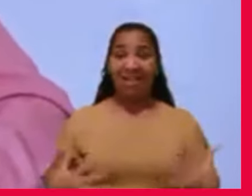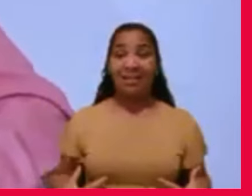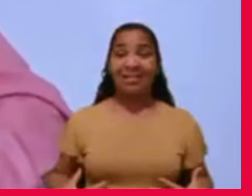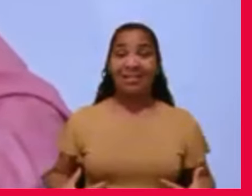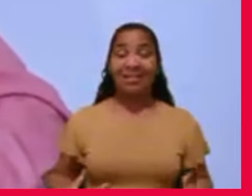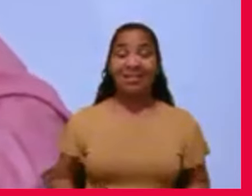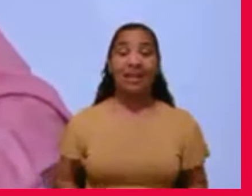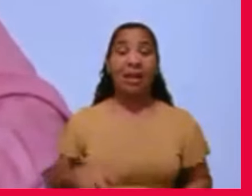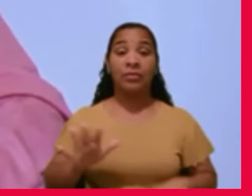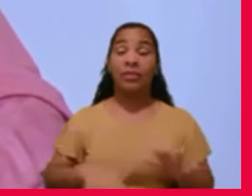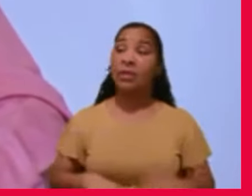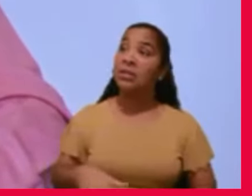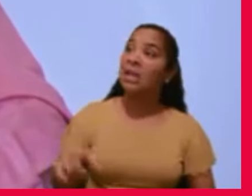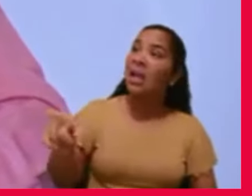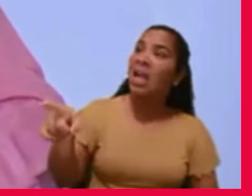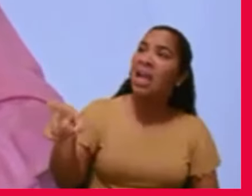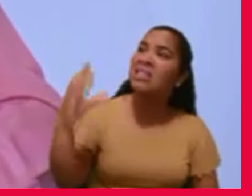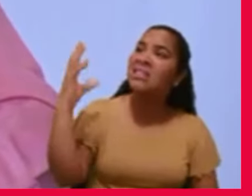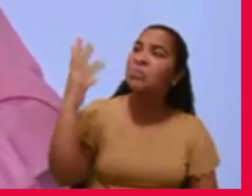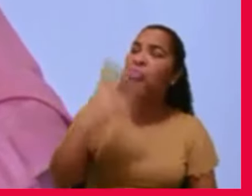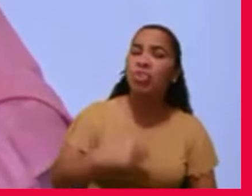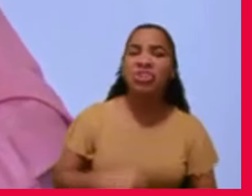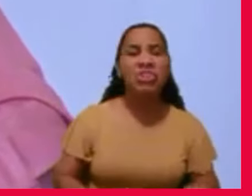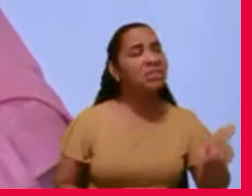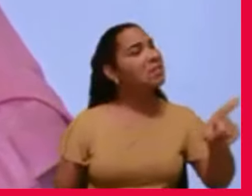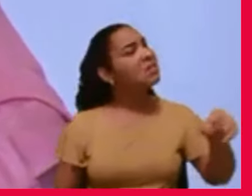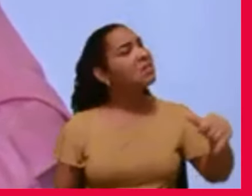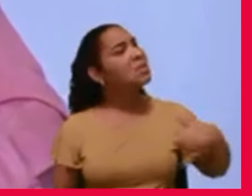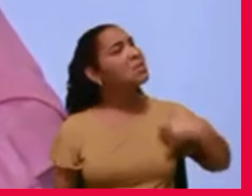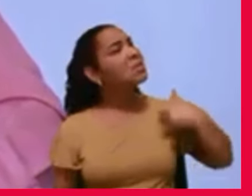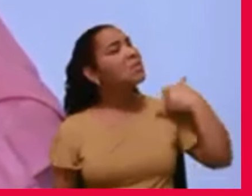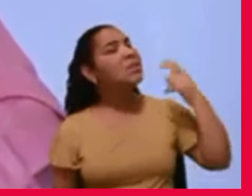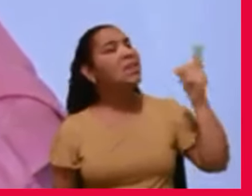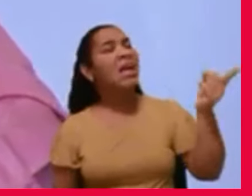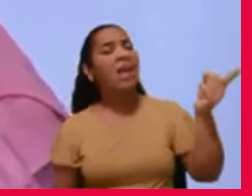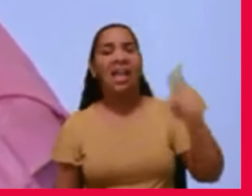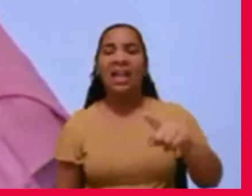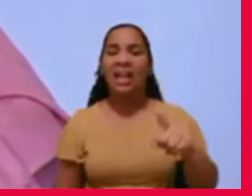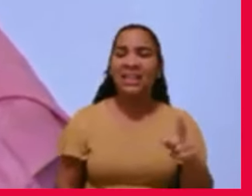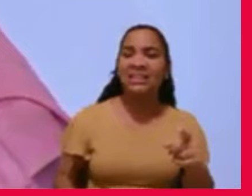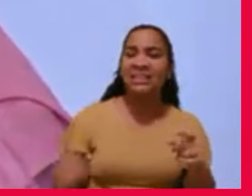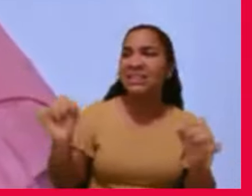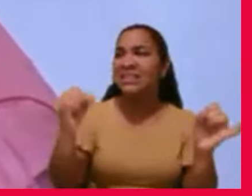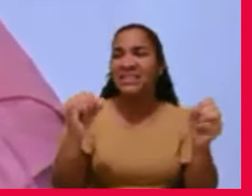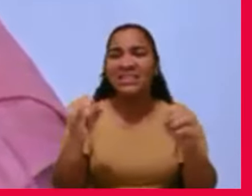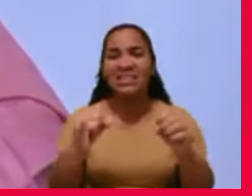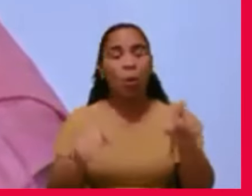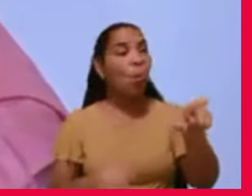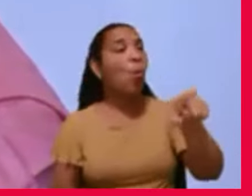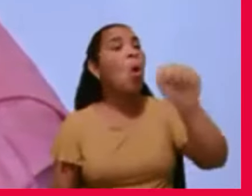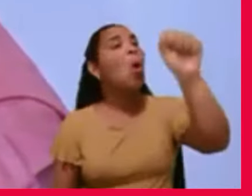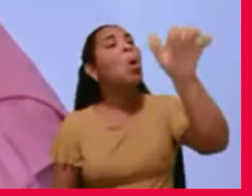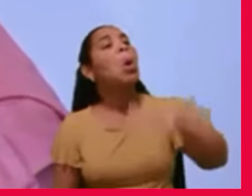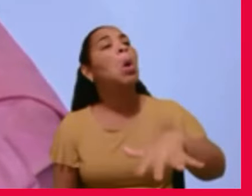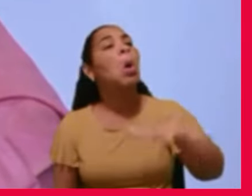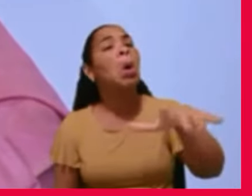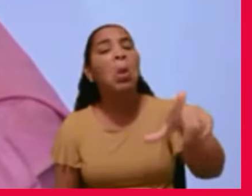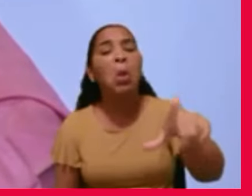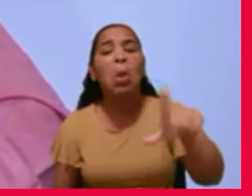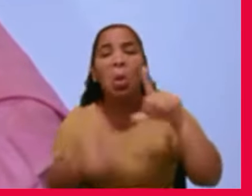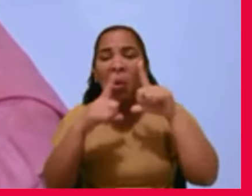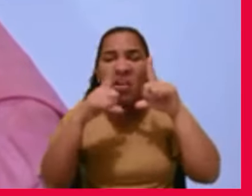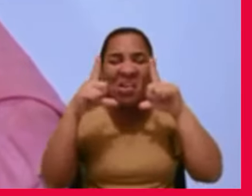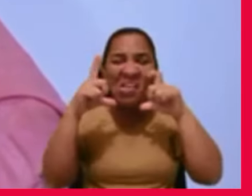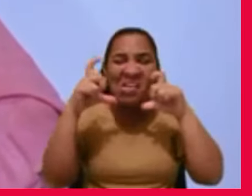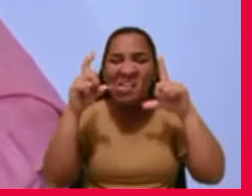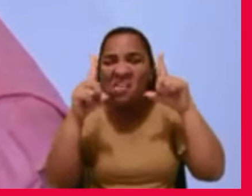ele é o homem mais bonito, mais simpático, ou mais disputado, tem outro que é um lixo, o rosto, meu Deus,